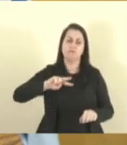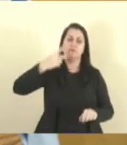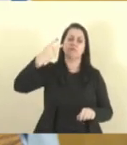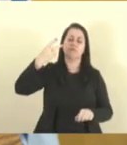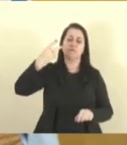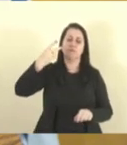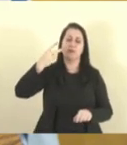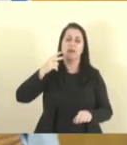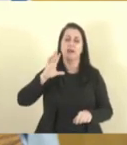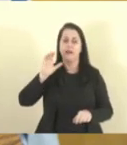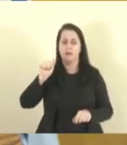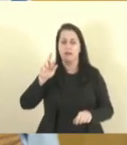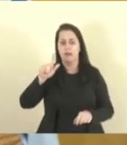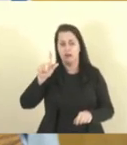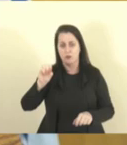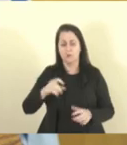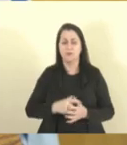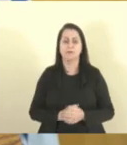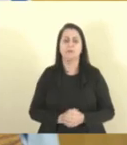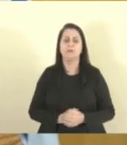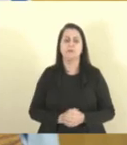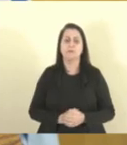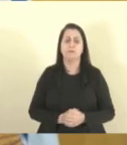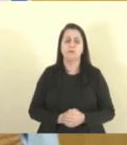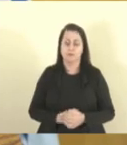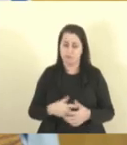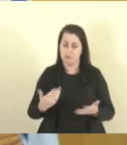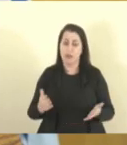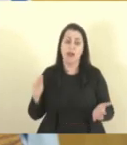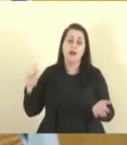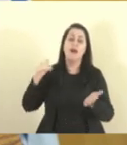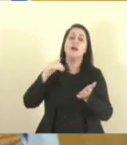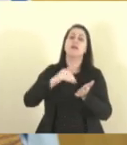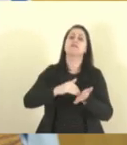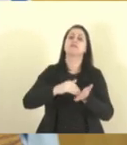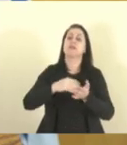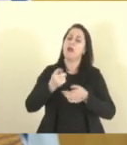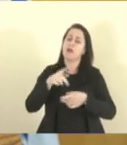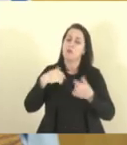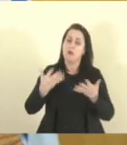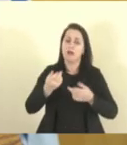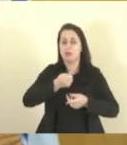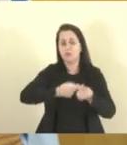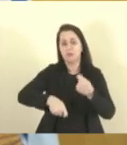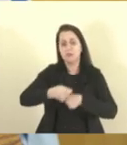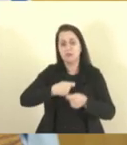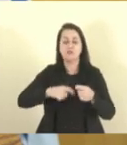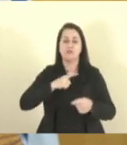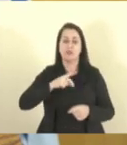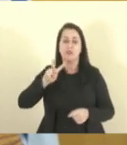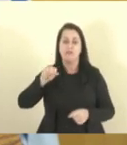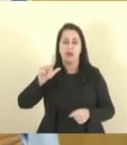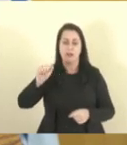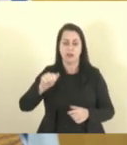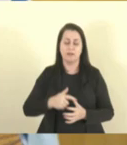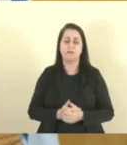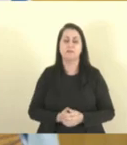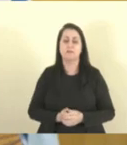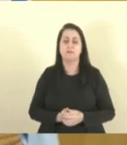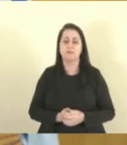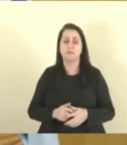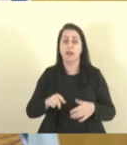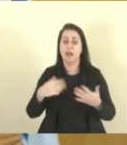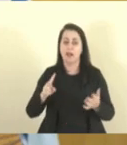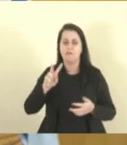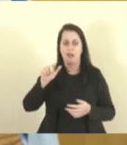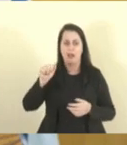cabos. Isso se estende até quando a administração tiver vaga. Depois que